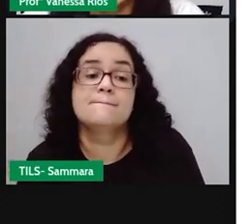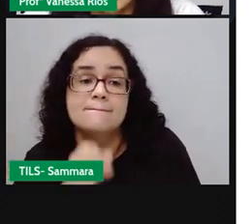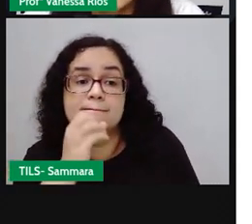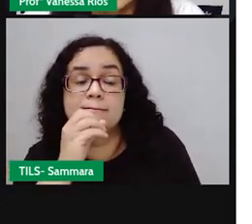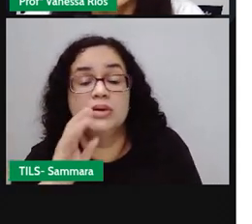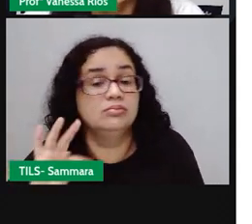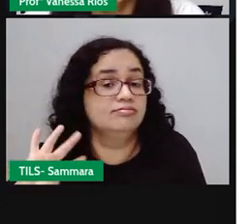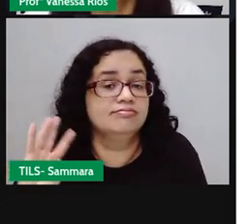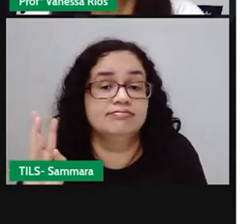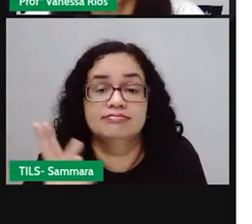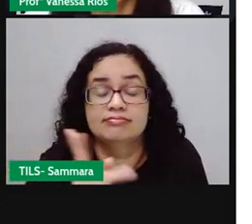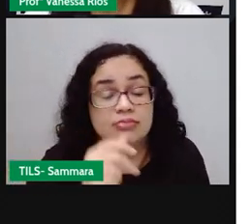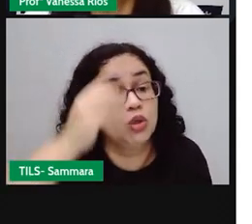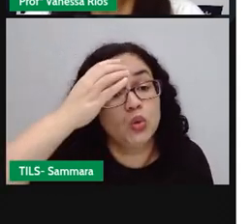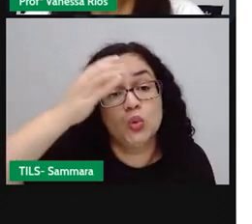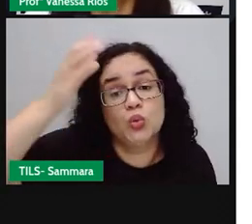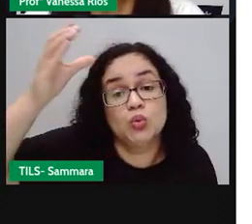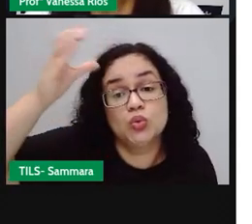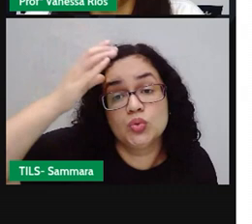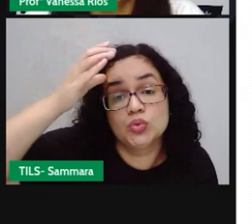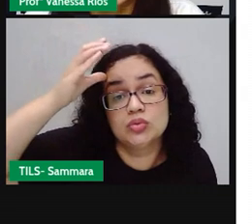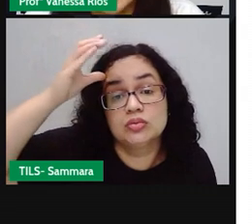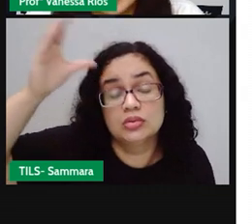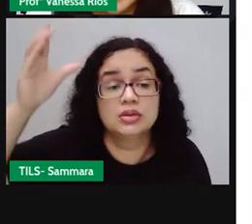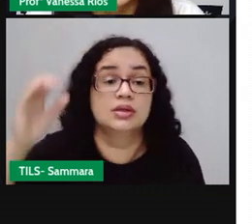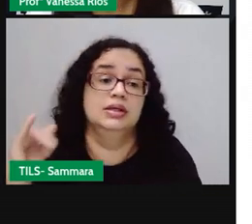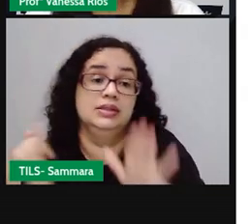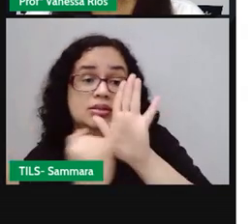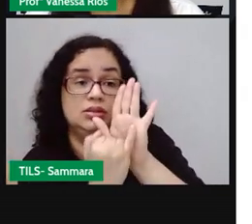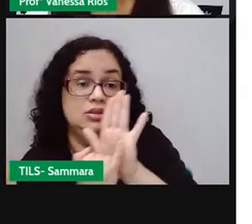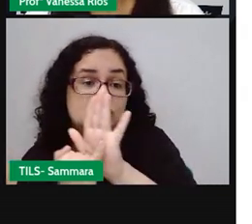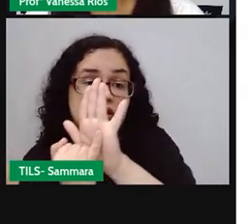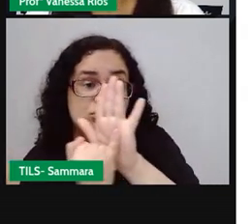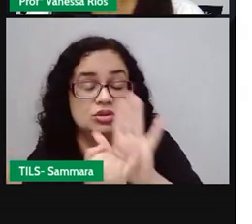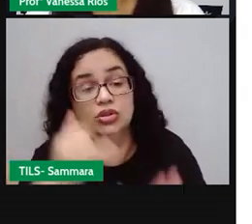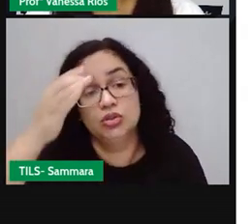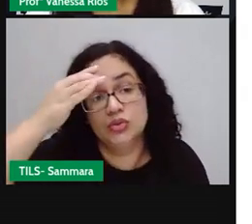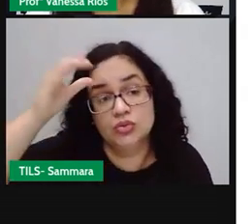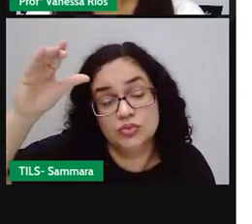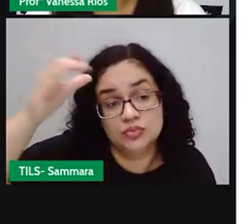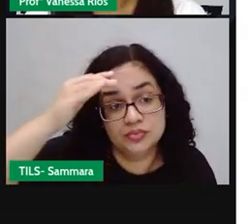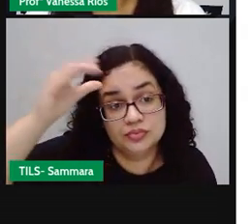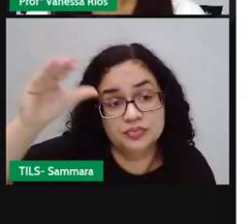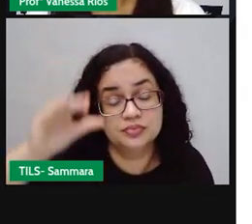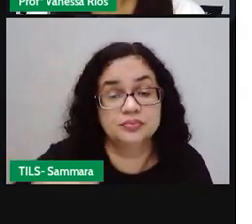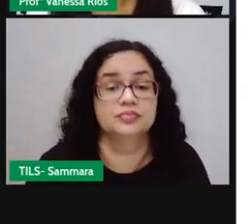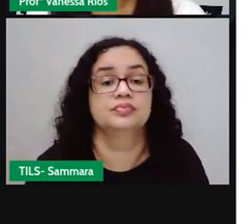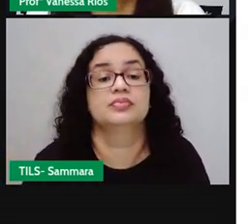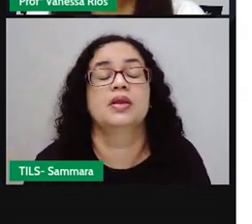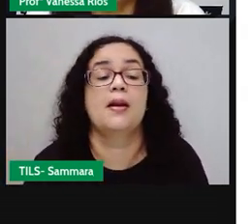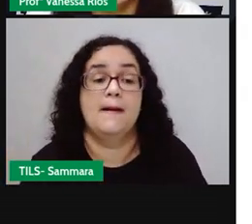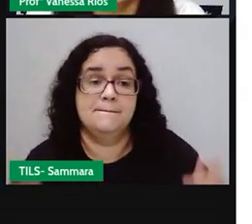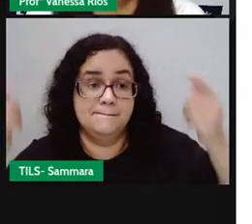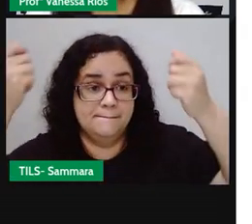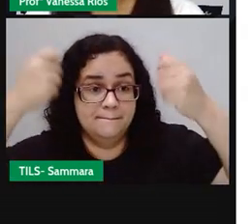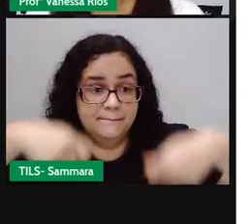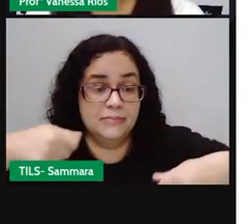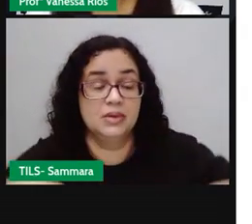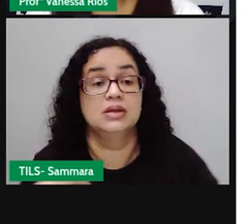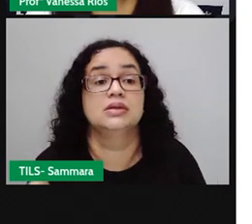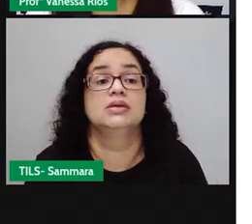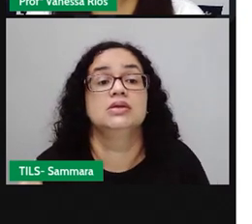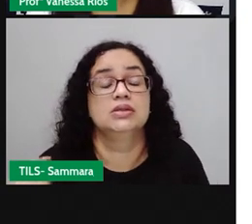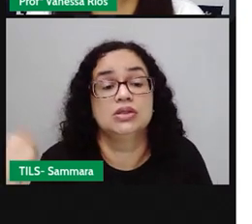de toda essa herança cultural nos permite formar a nossa identidade cultural. Nós precisamos da nossa